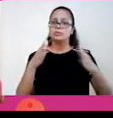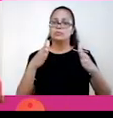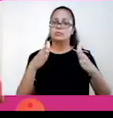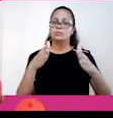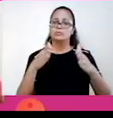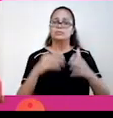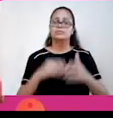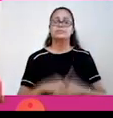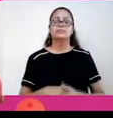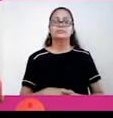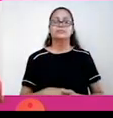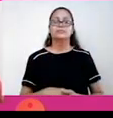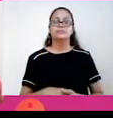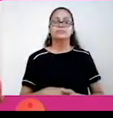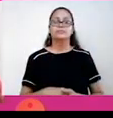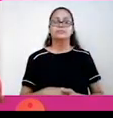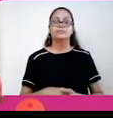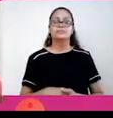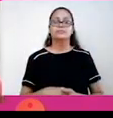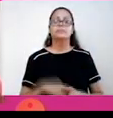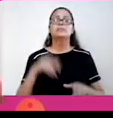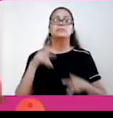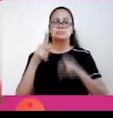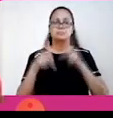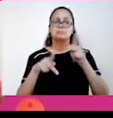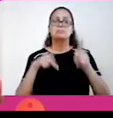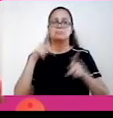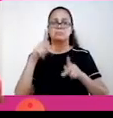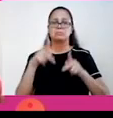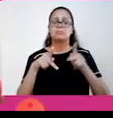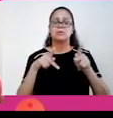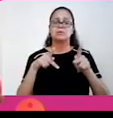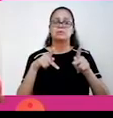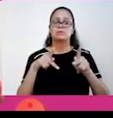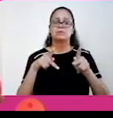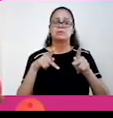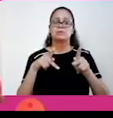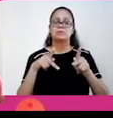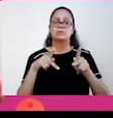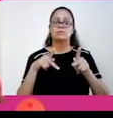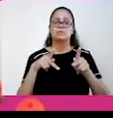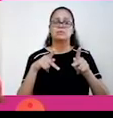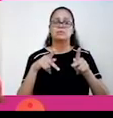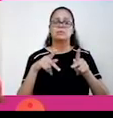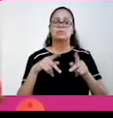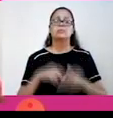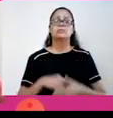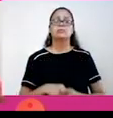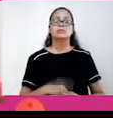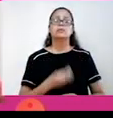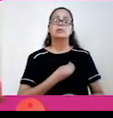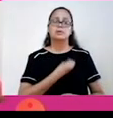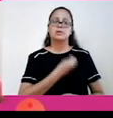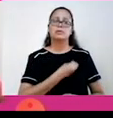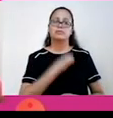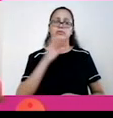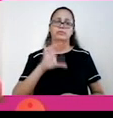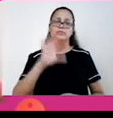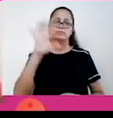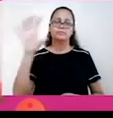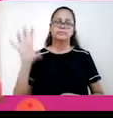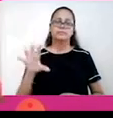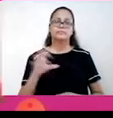elevada densidade demográfica, ou seja, as margens desse lago, existe considerável população vivendo nessa região.